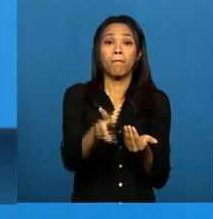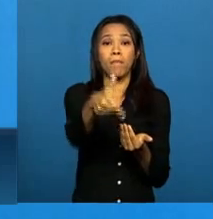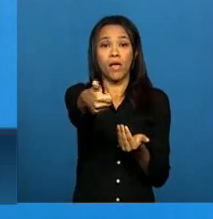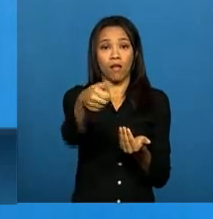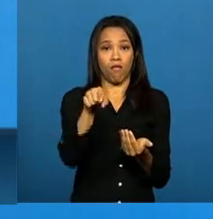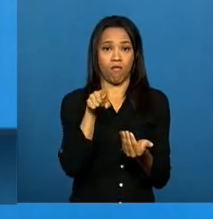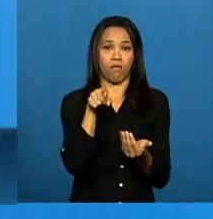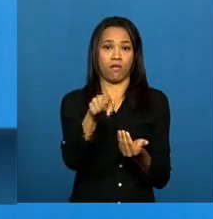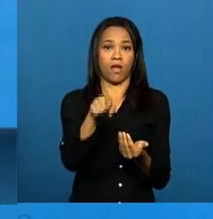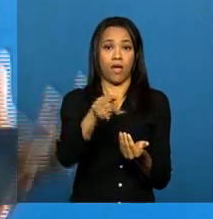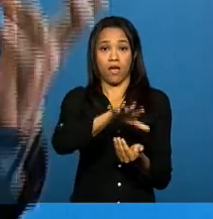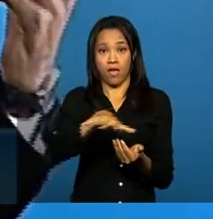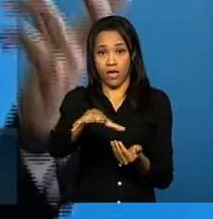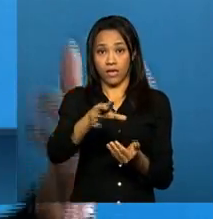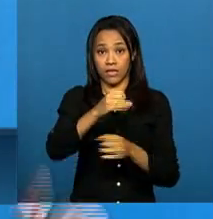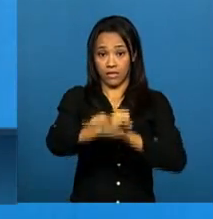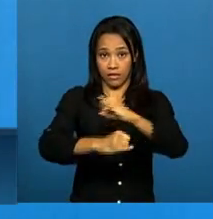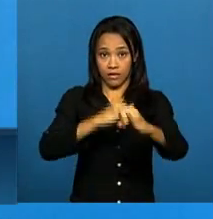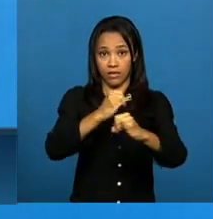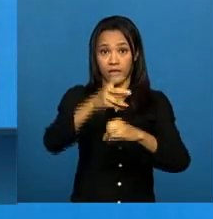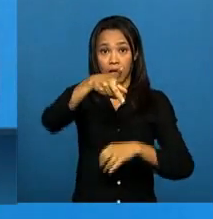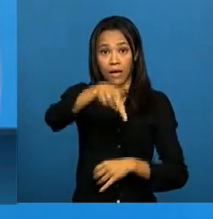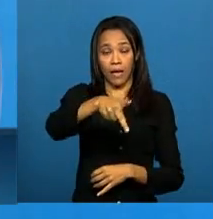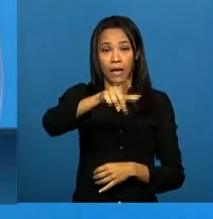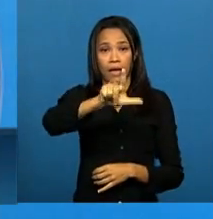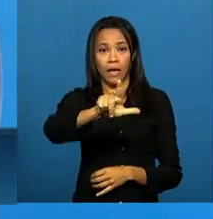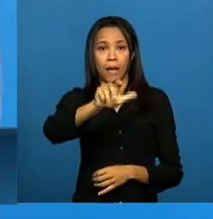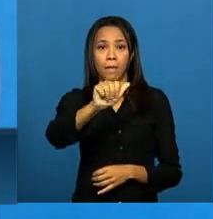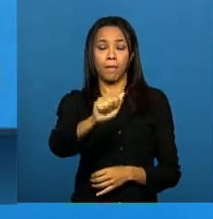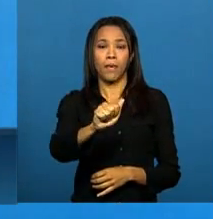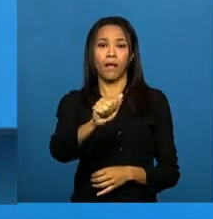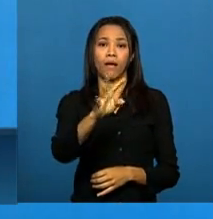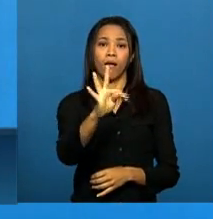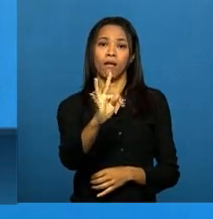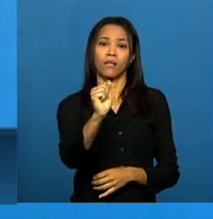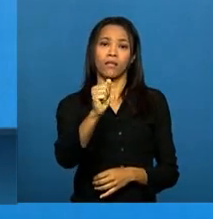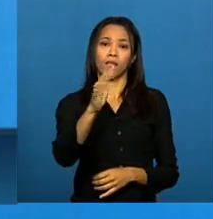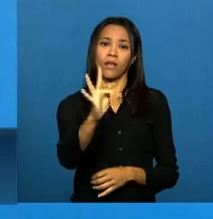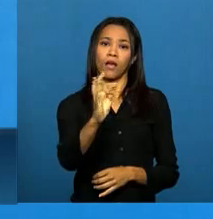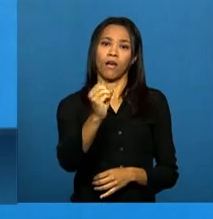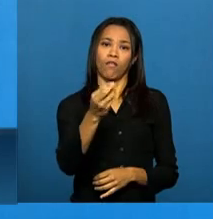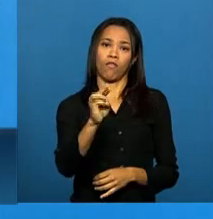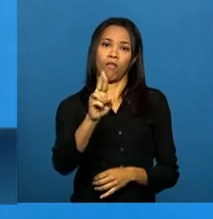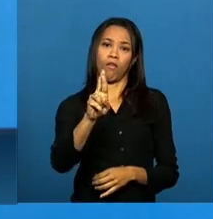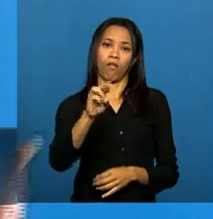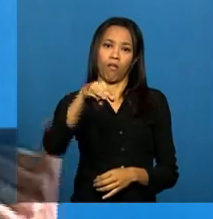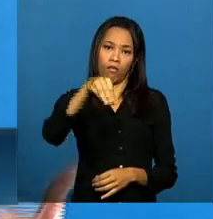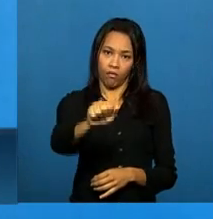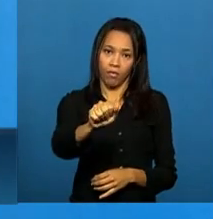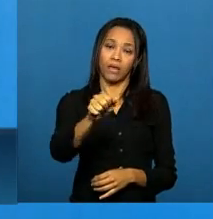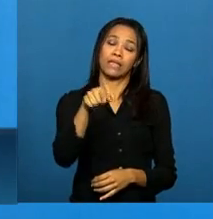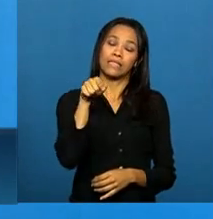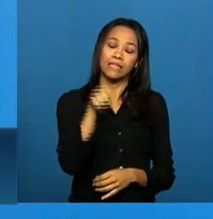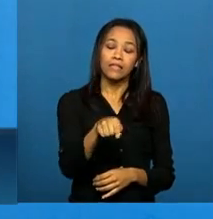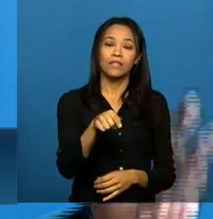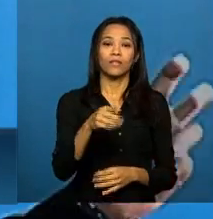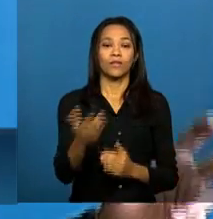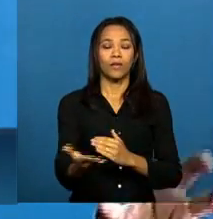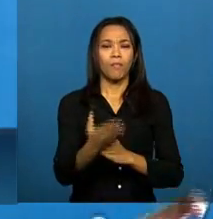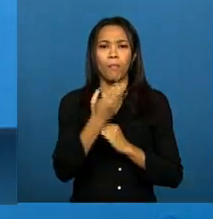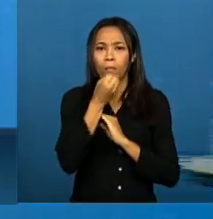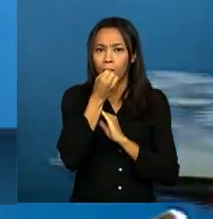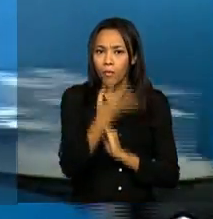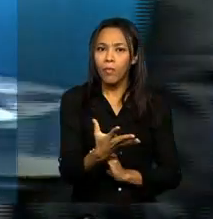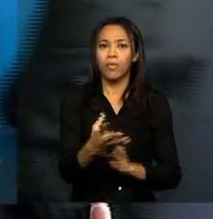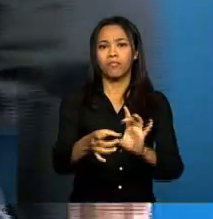própria plataforma. Isso também fortalece o caráter democrático da construção deste